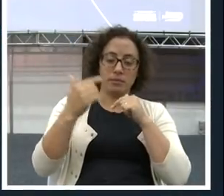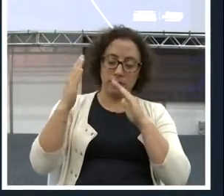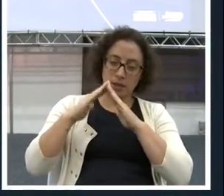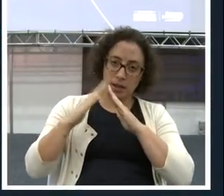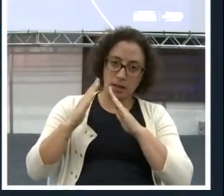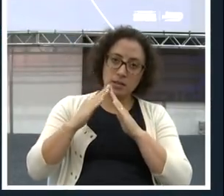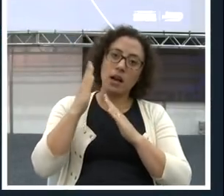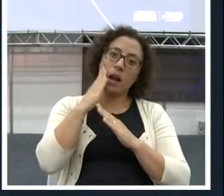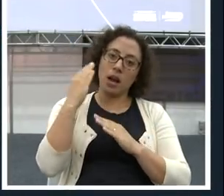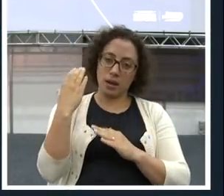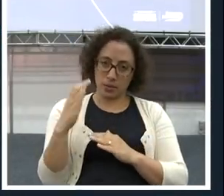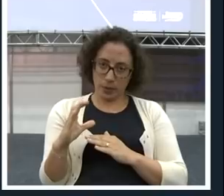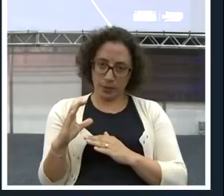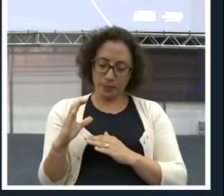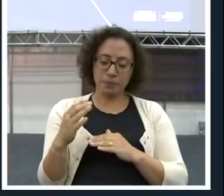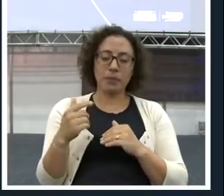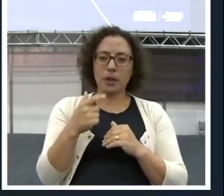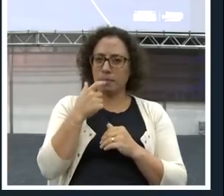Eu estive lá.